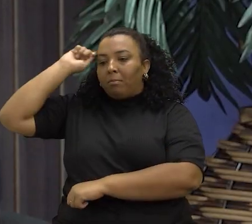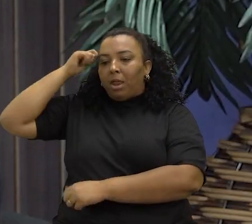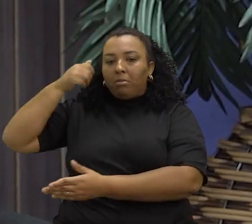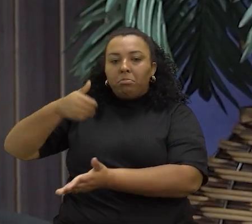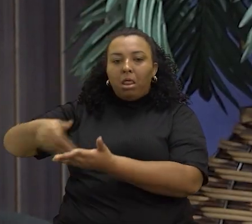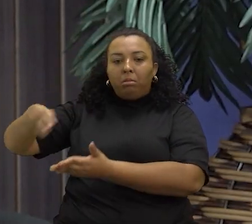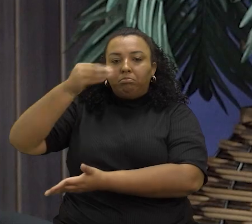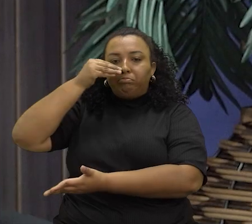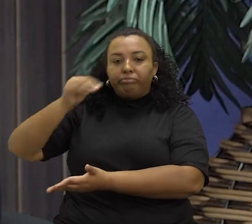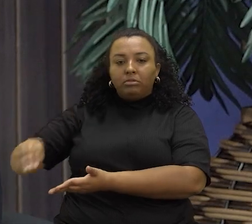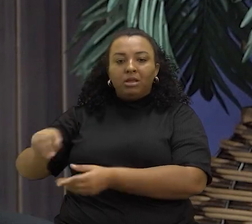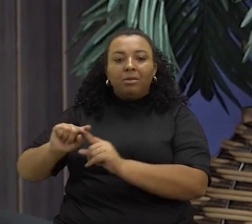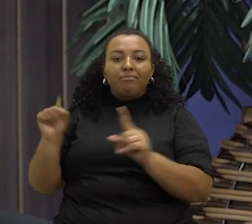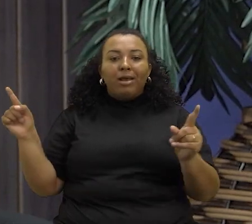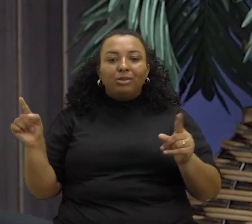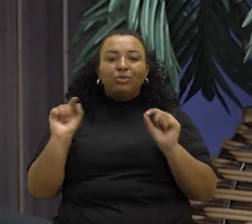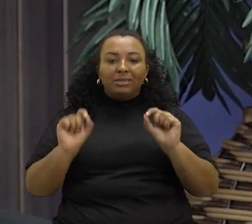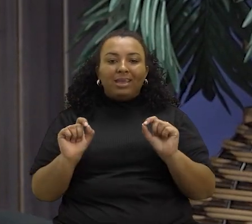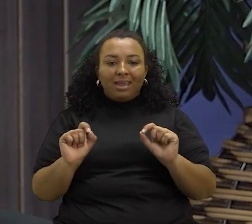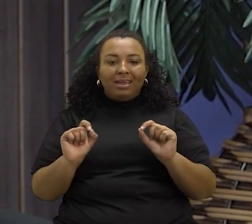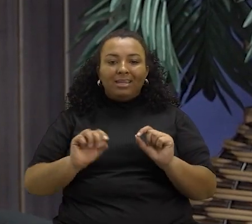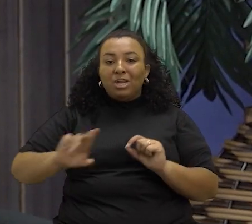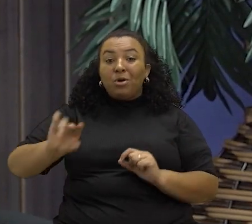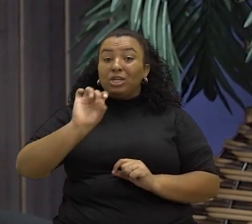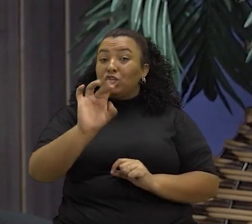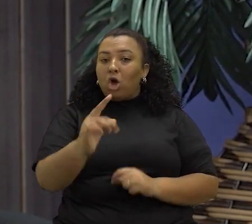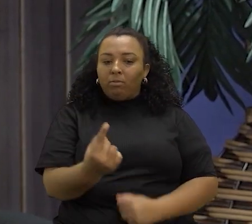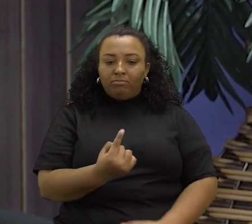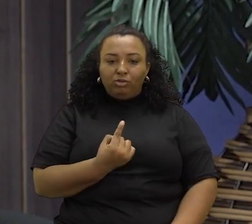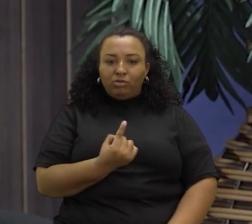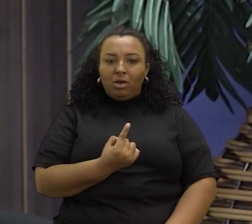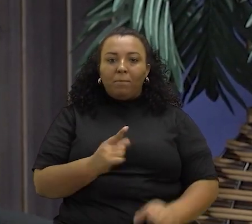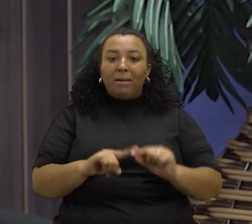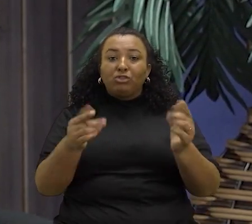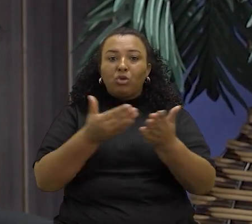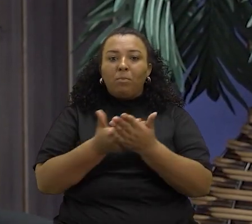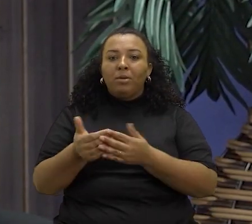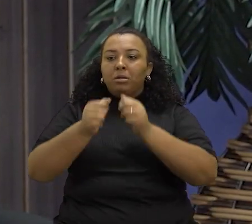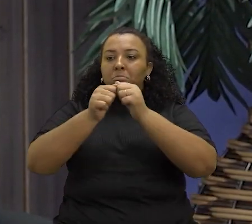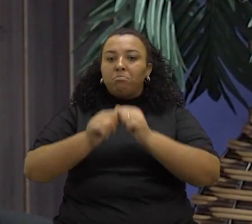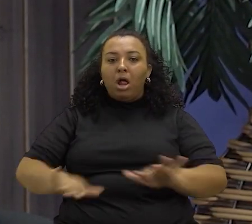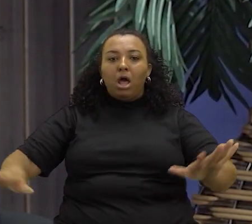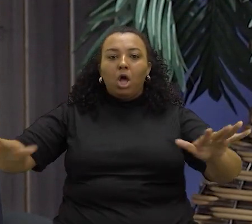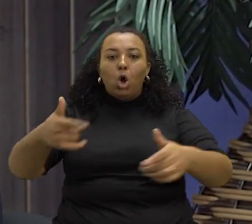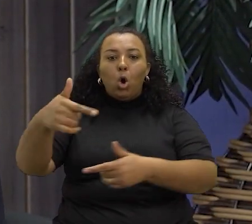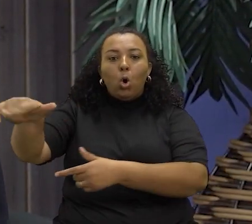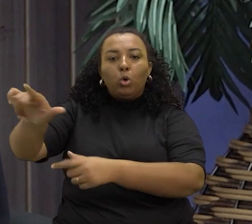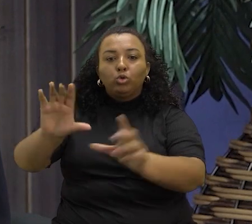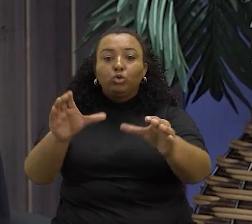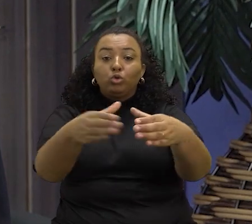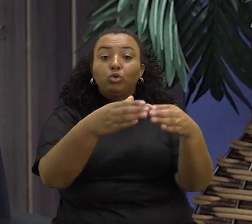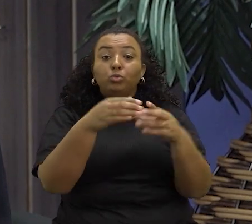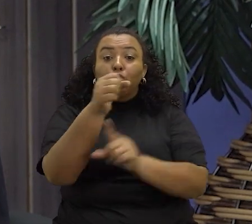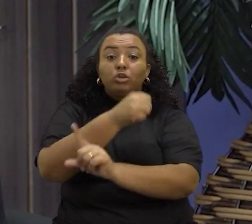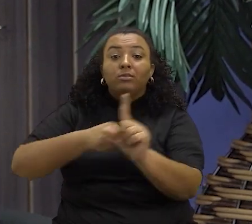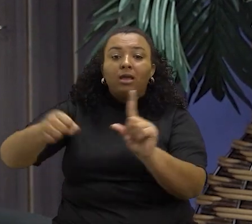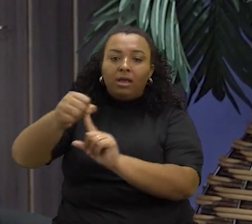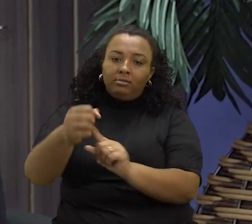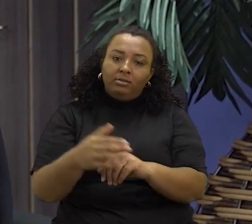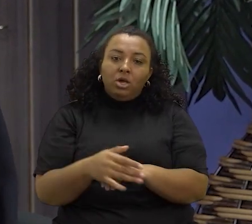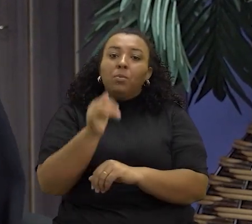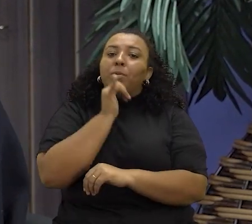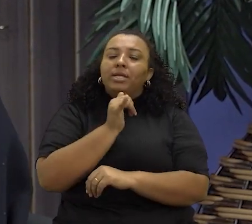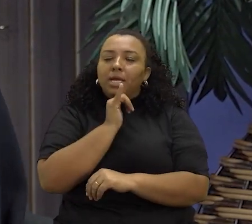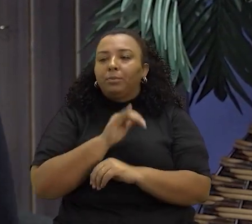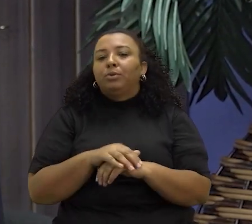Mas que ultrapassa a esfera individual e começa a ir para outros seios sociais, né? Como, por